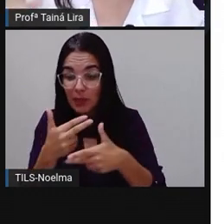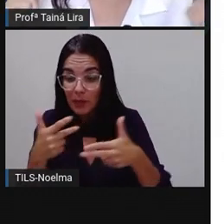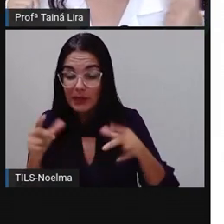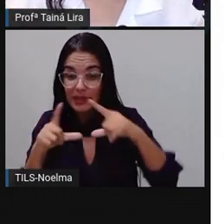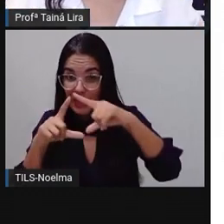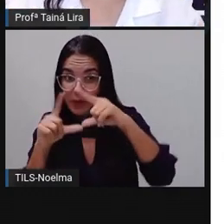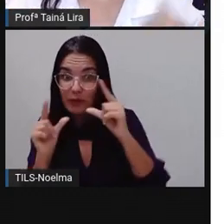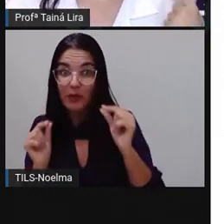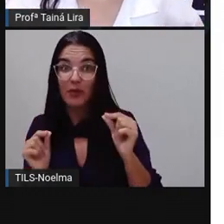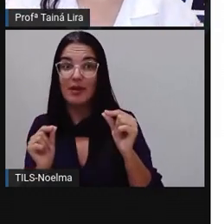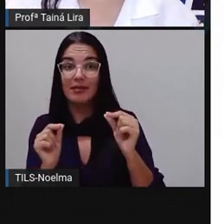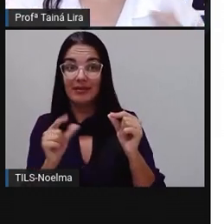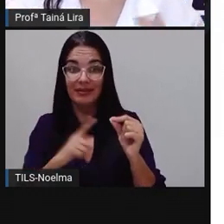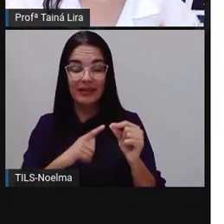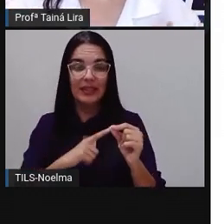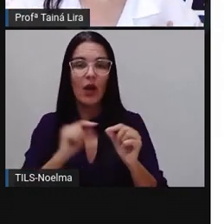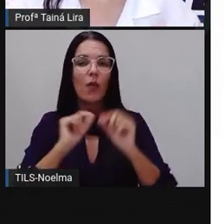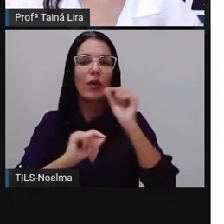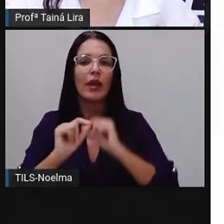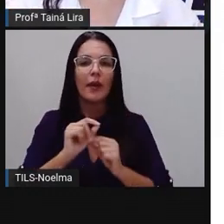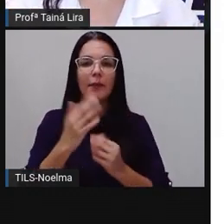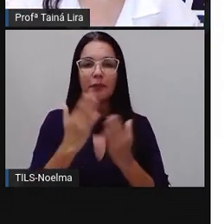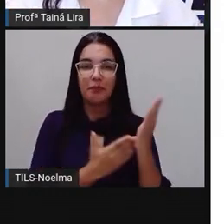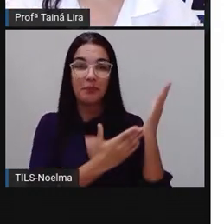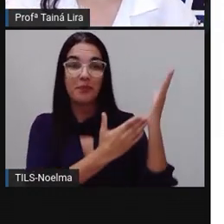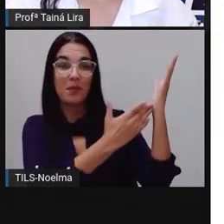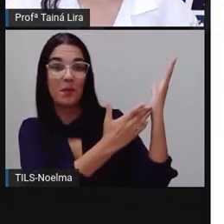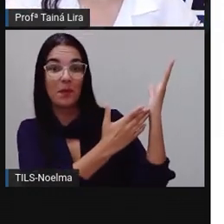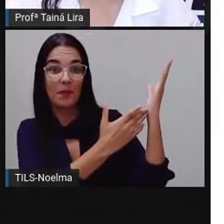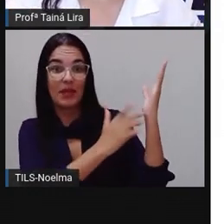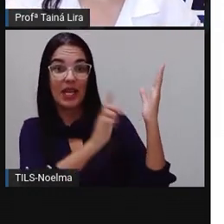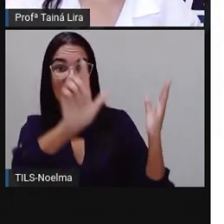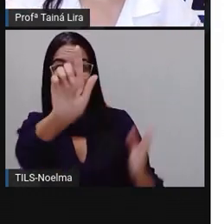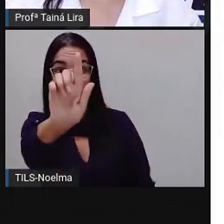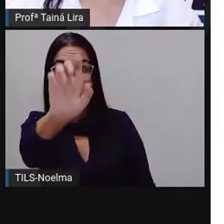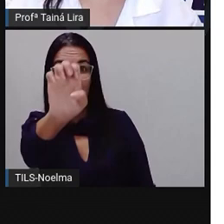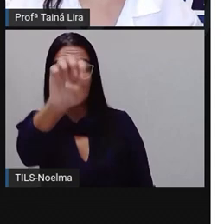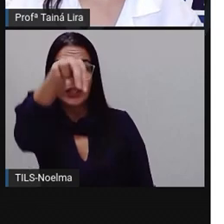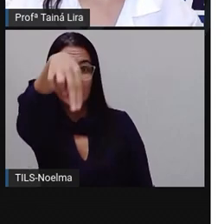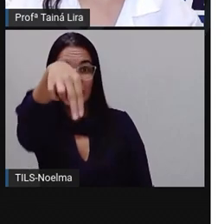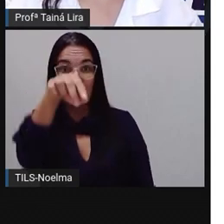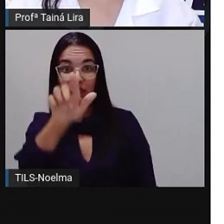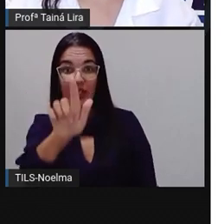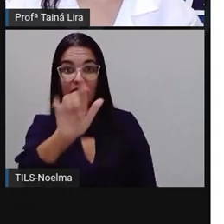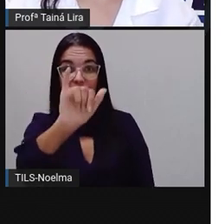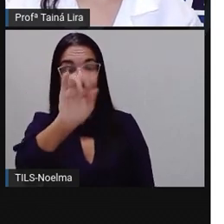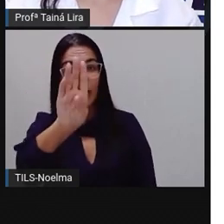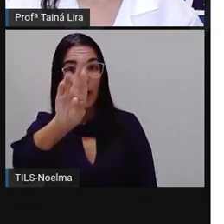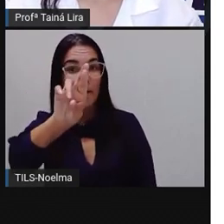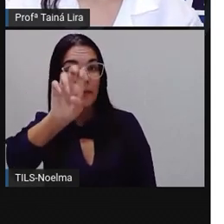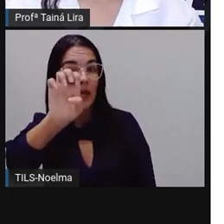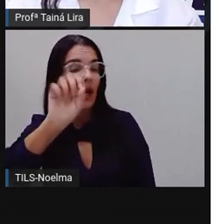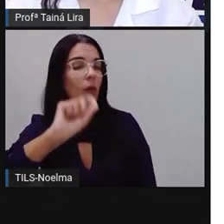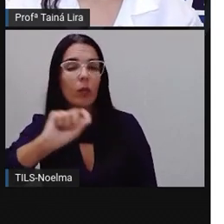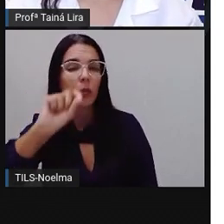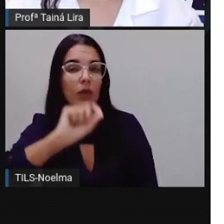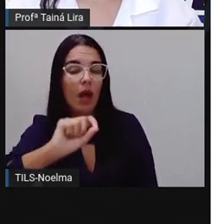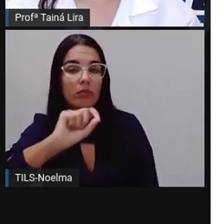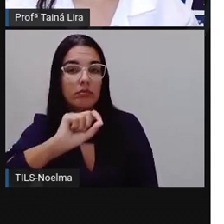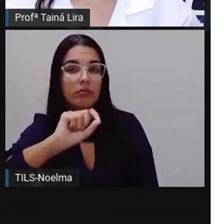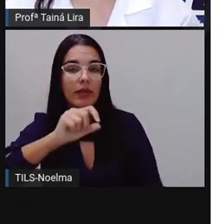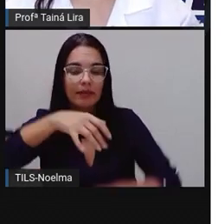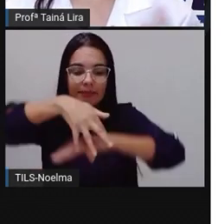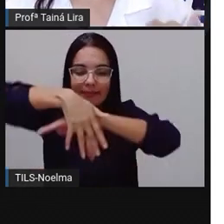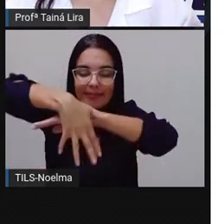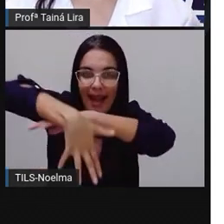Então, olha lá, a gengibre, por exemplo, é uma raiz. Olha lá. E nós